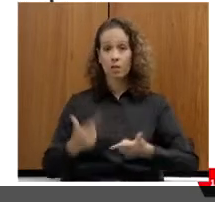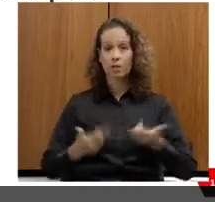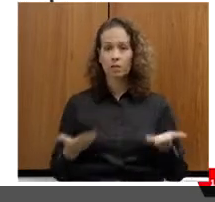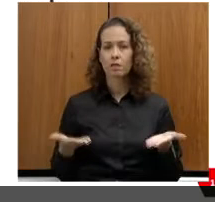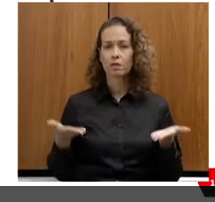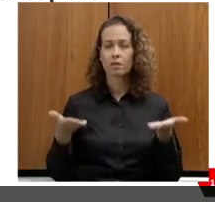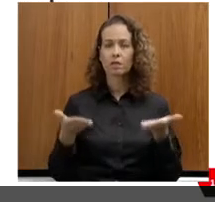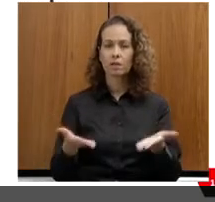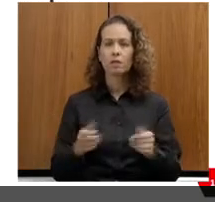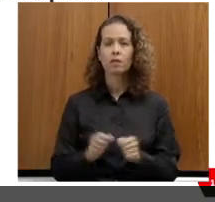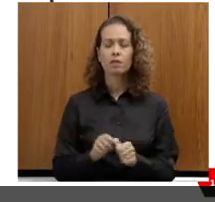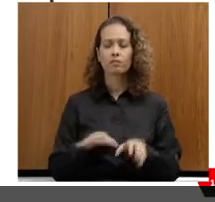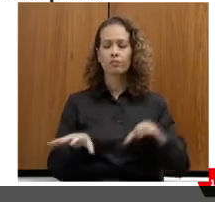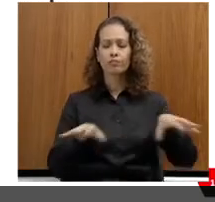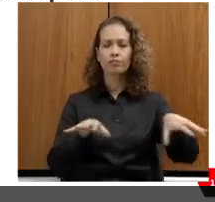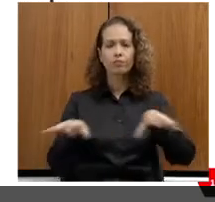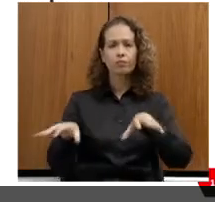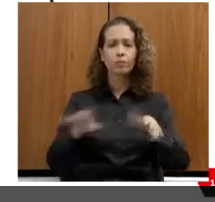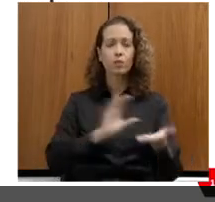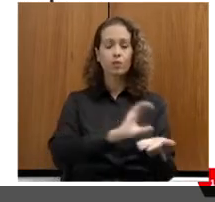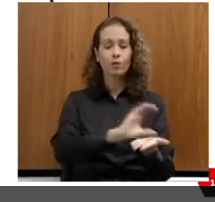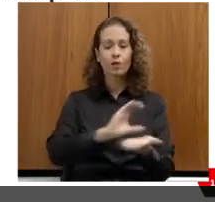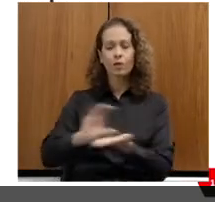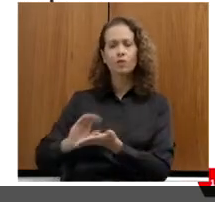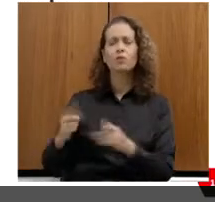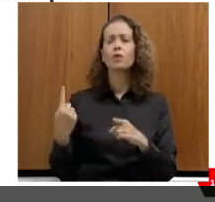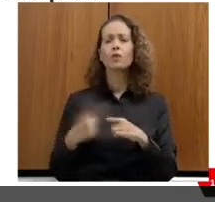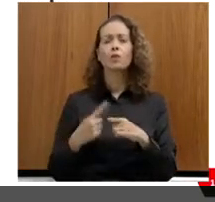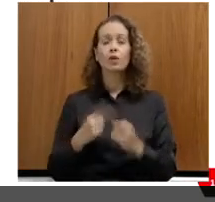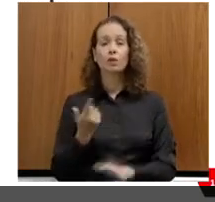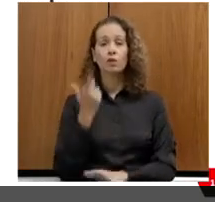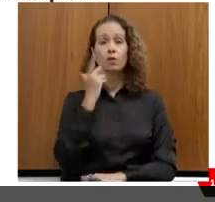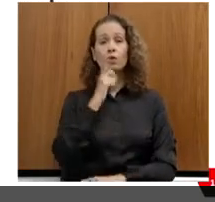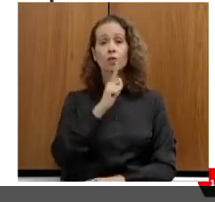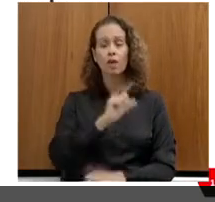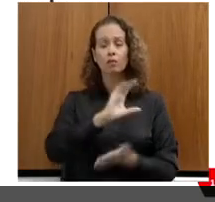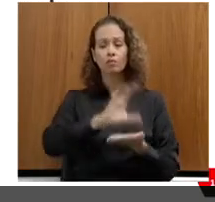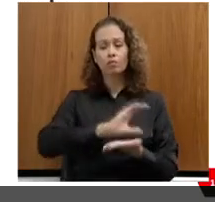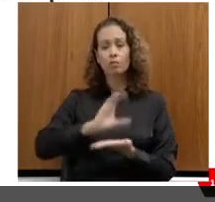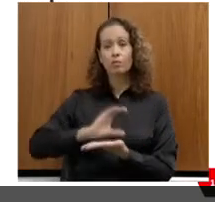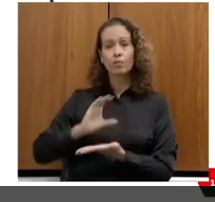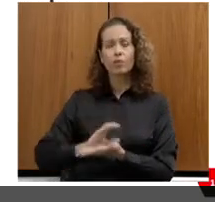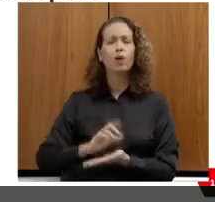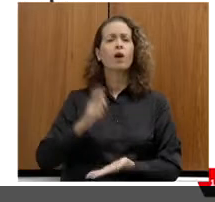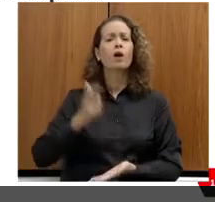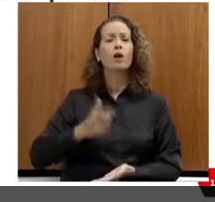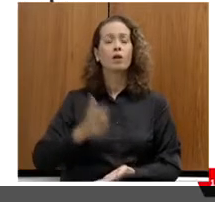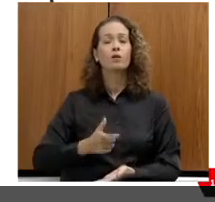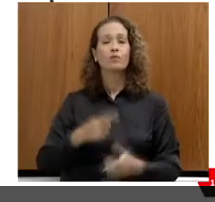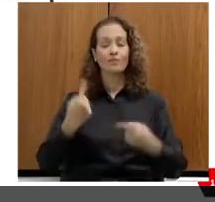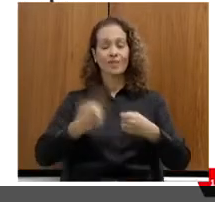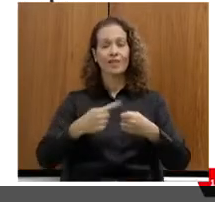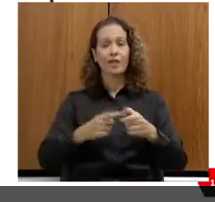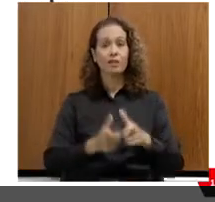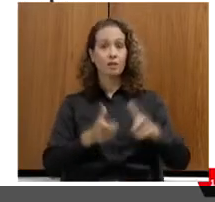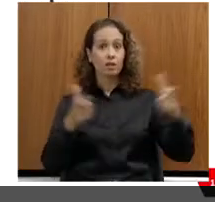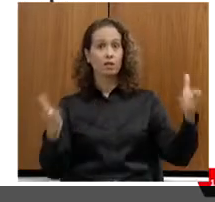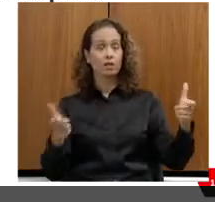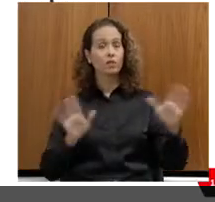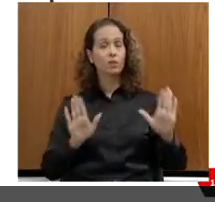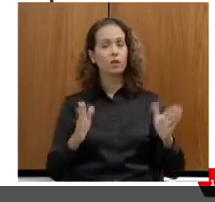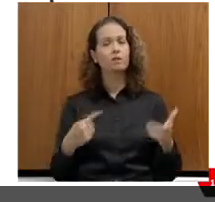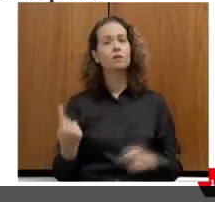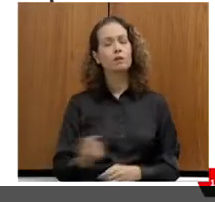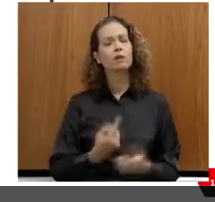desconcentração de parte desse recurso, porque quem consegue captar estão nos grandes cidades. Então, gente quer que esse recurso chegue em